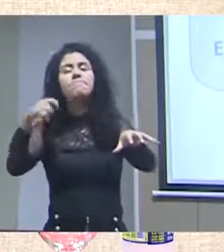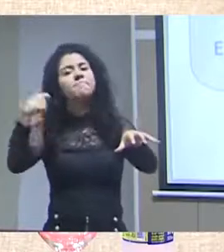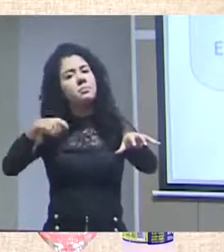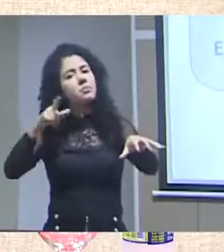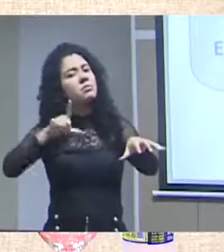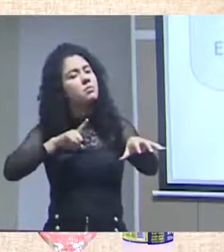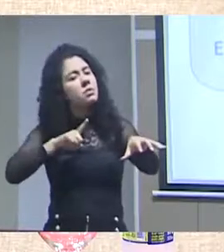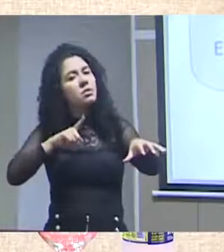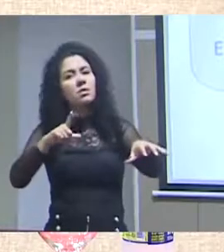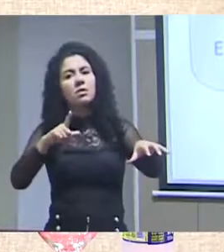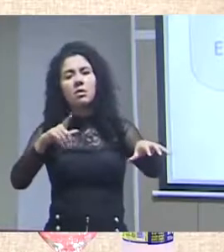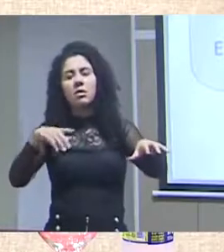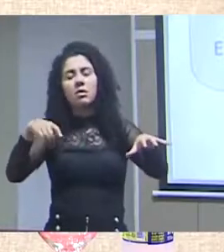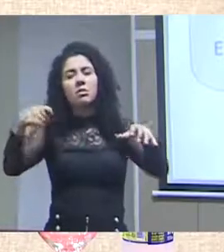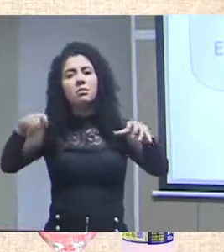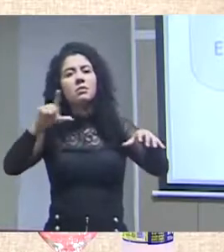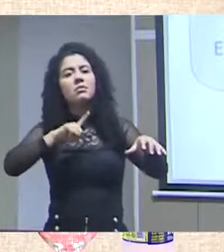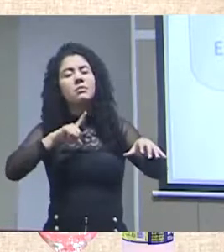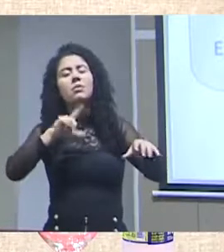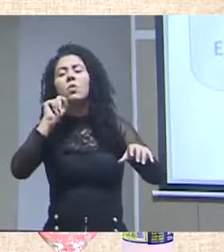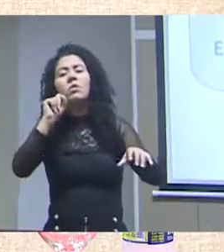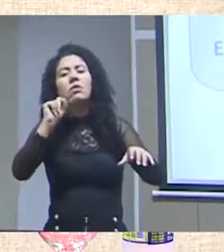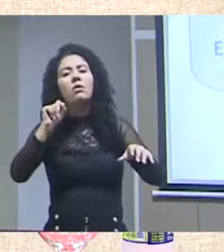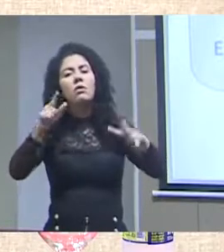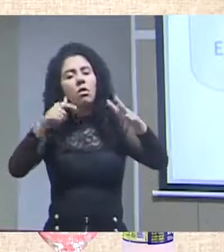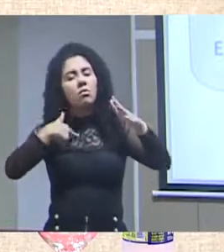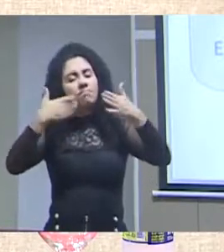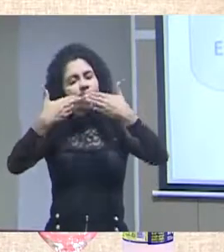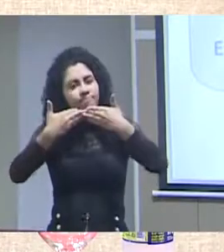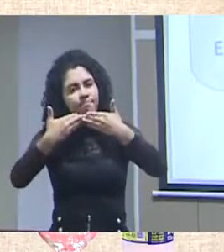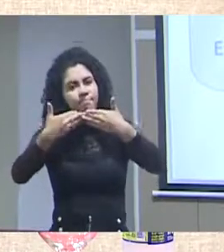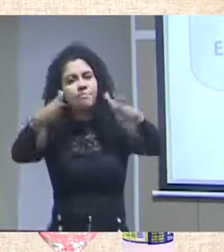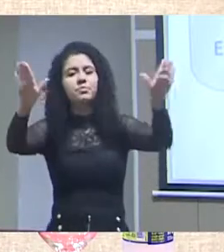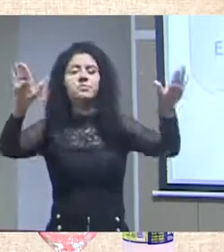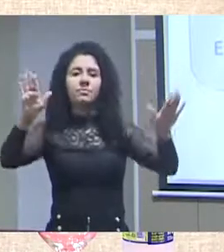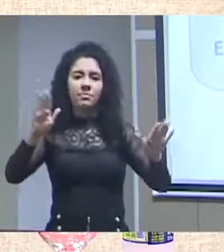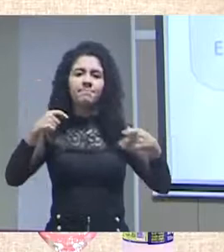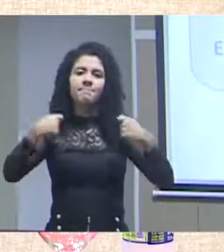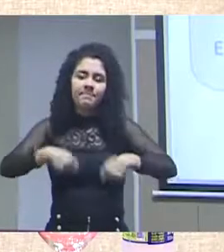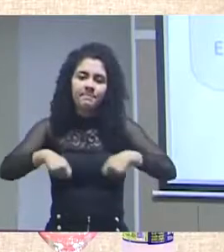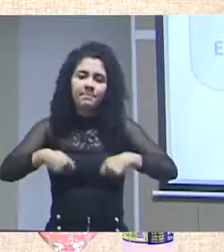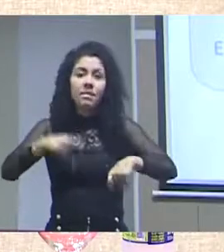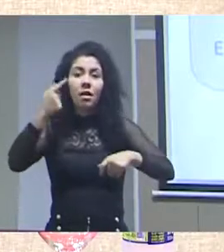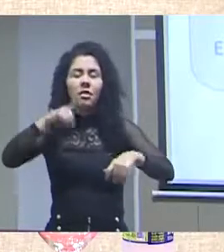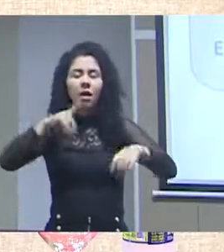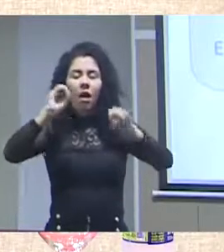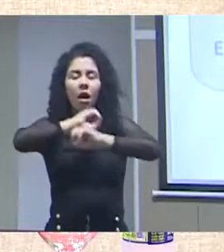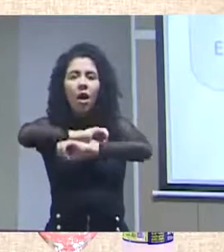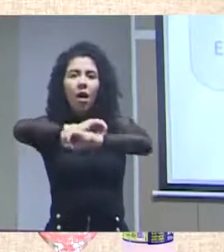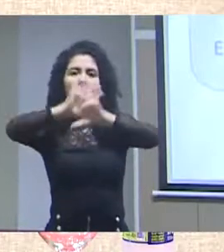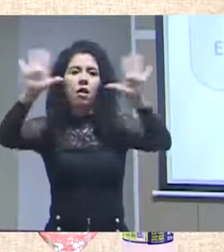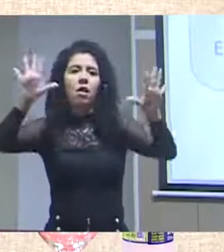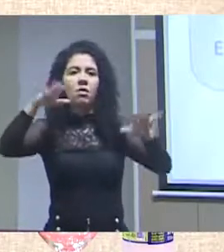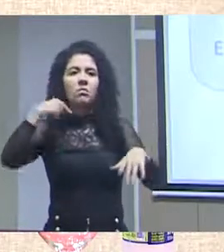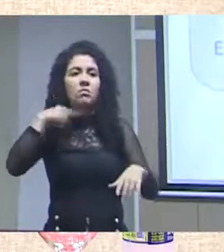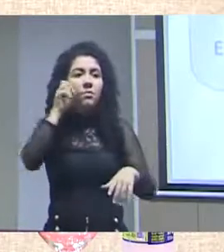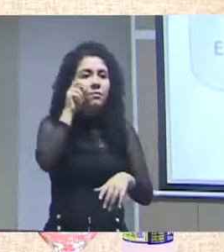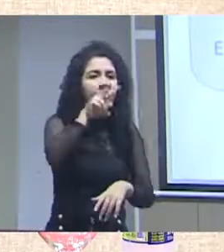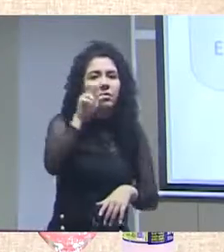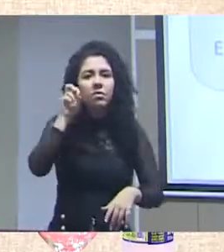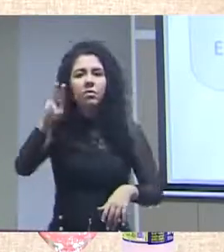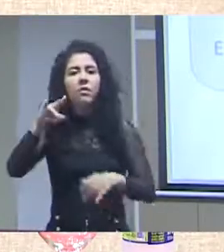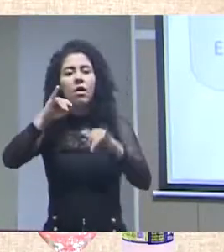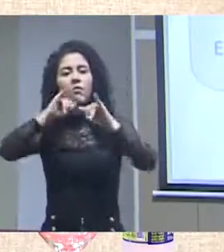considerar essa dimensão da abertura. No entanto, essa dimensão da abertura, como eu disse logo de partida, está sujeita a